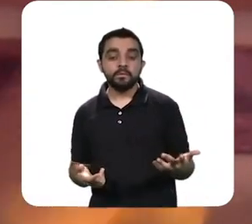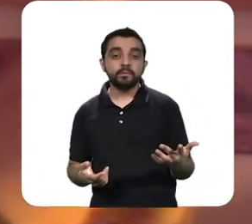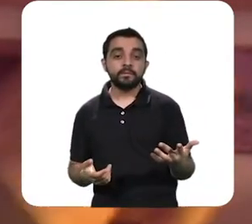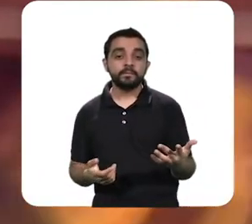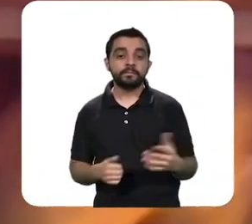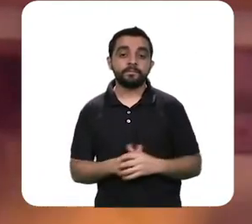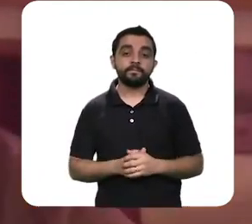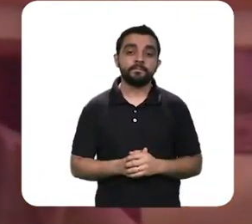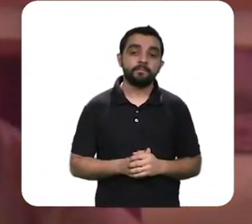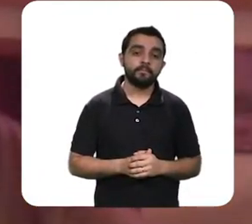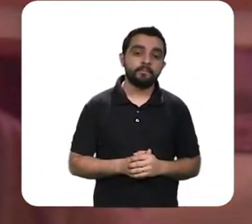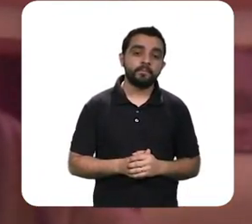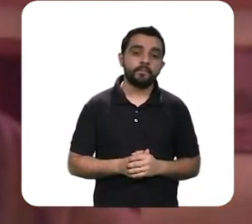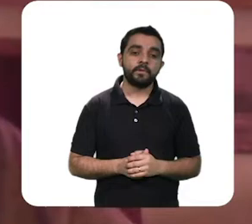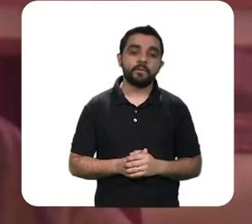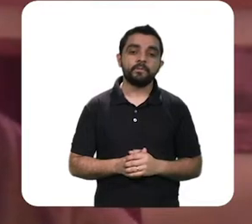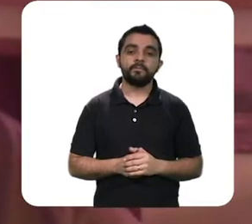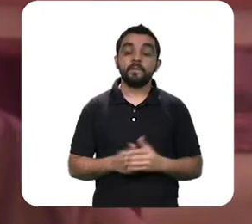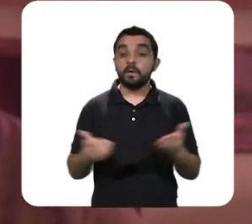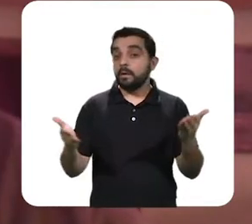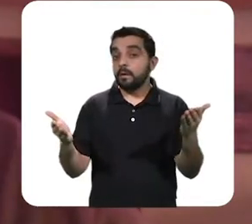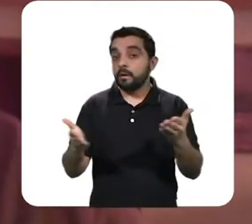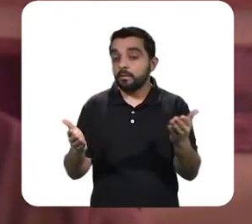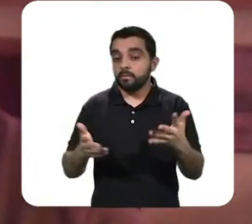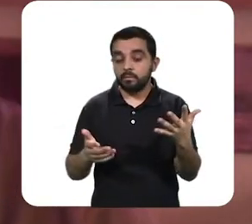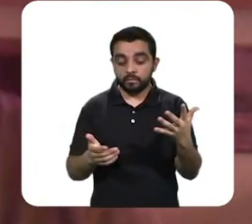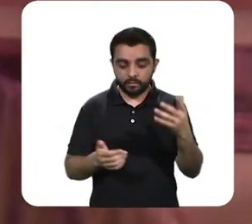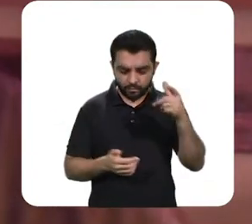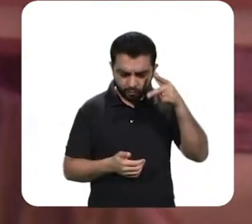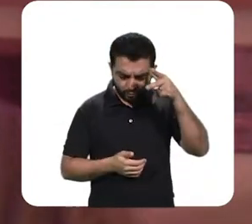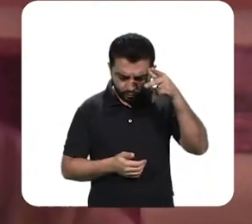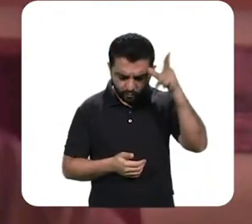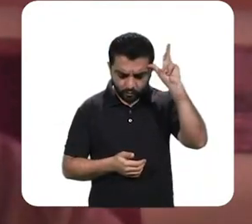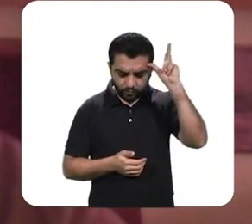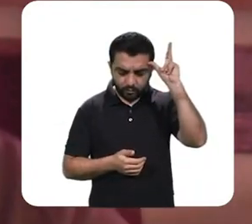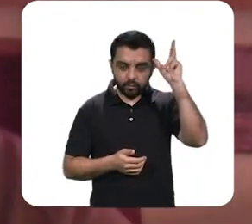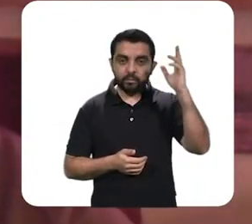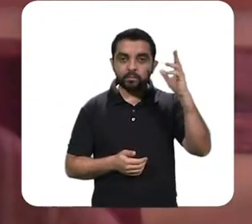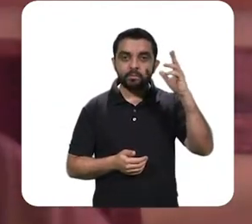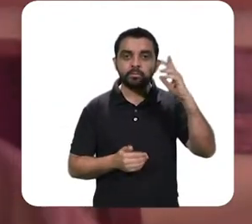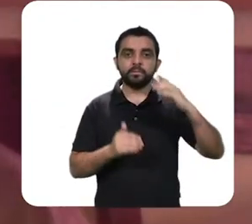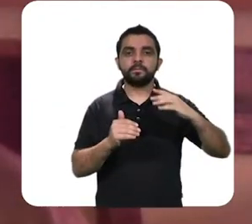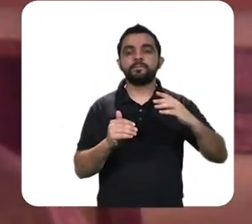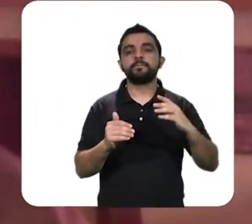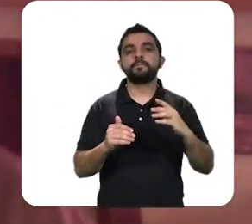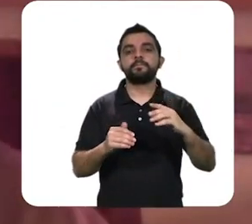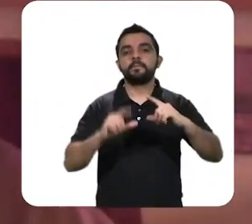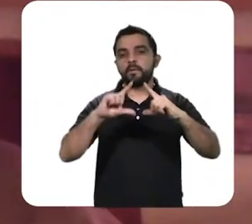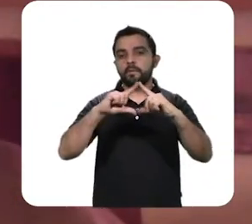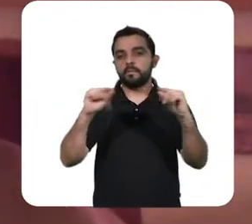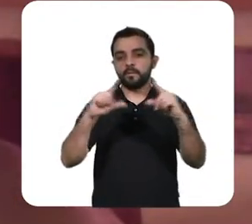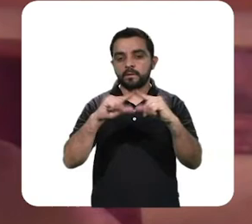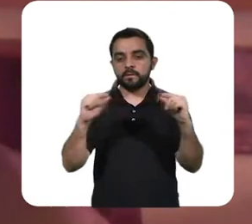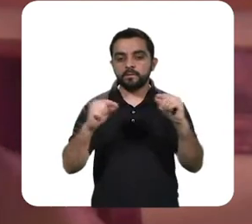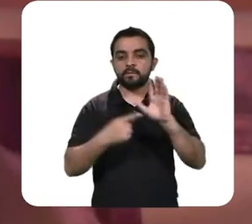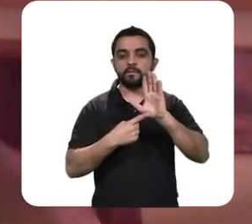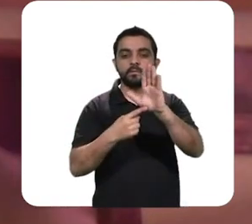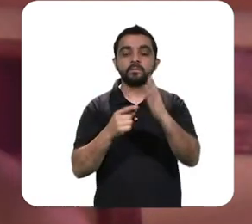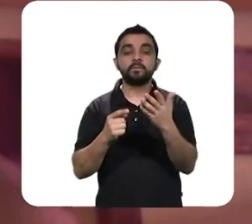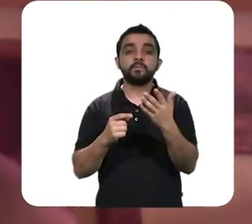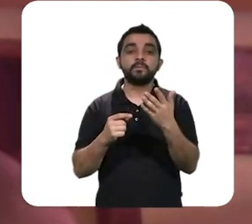a atenção dos colegas do que está acontecendo agora de ontem para hoje no congresso quando se aprovou que é uma proposta da